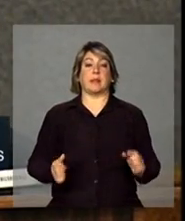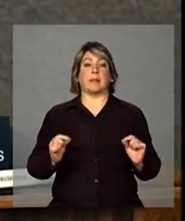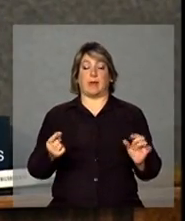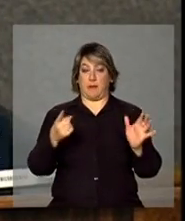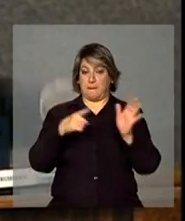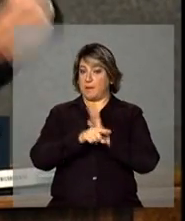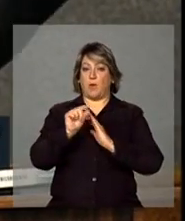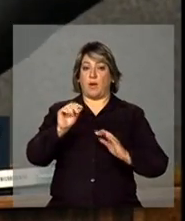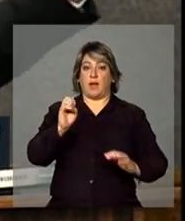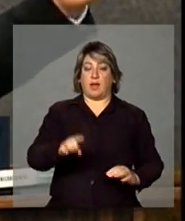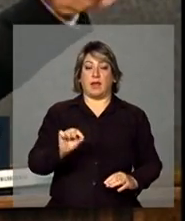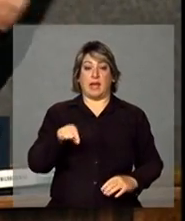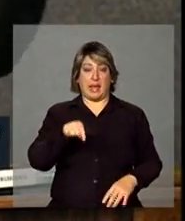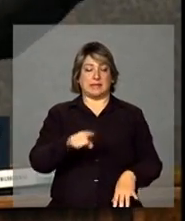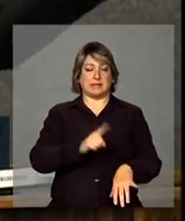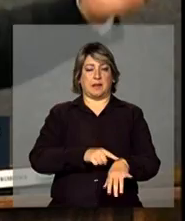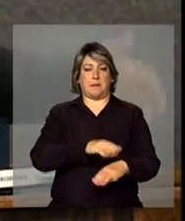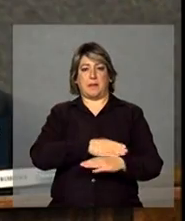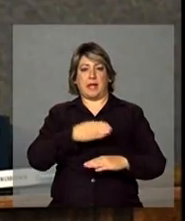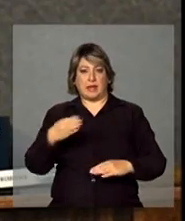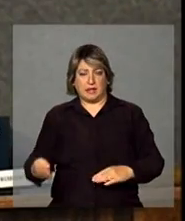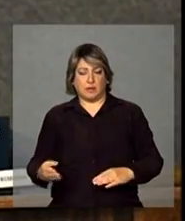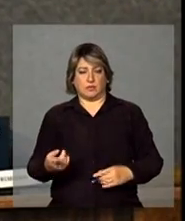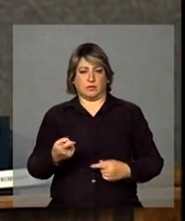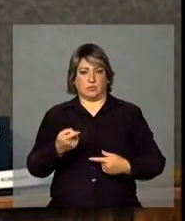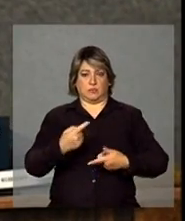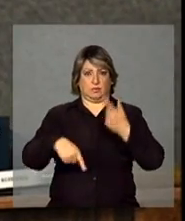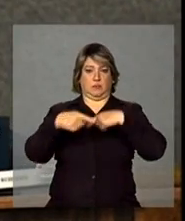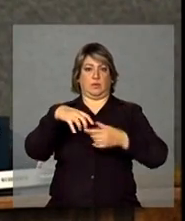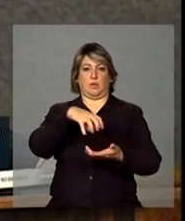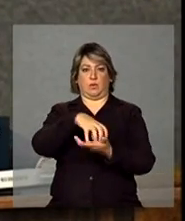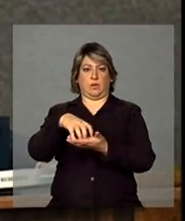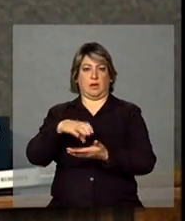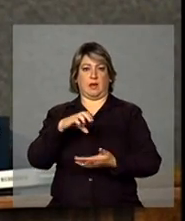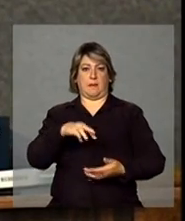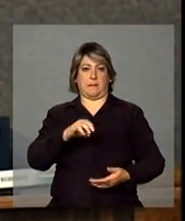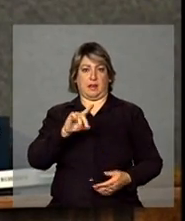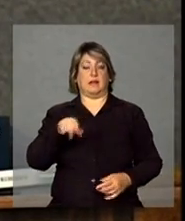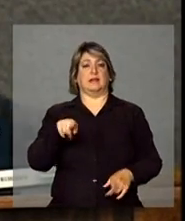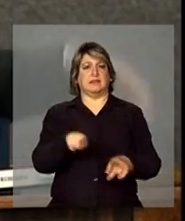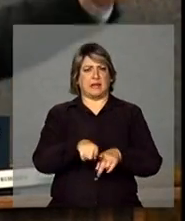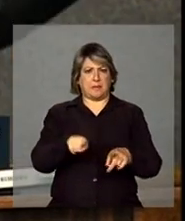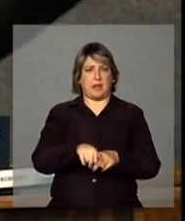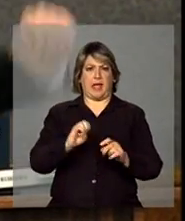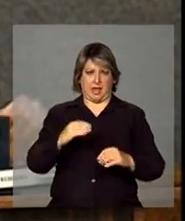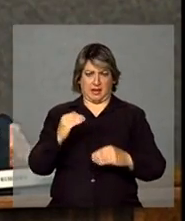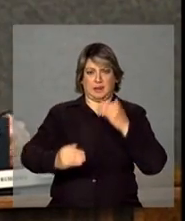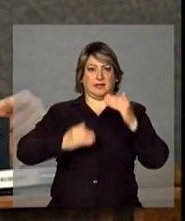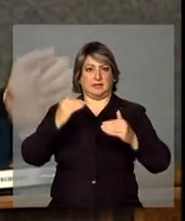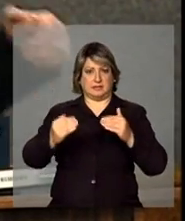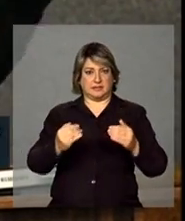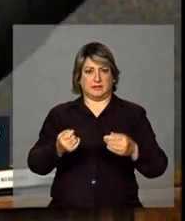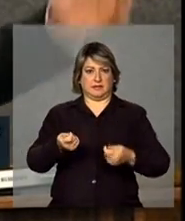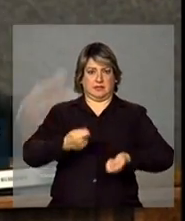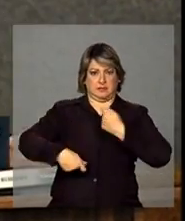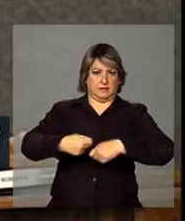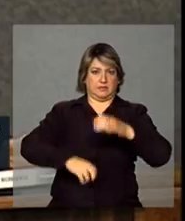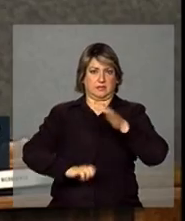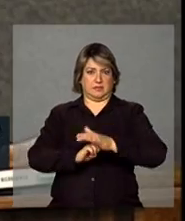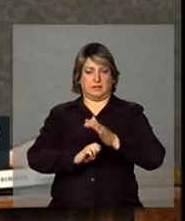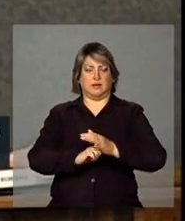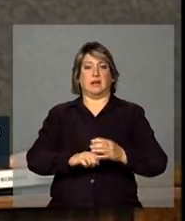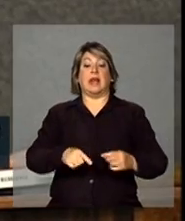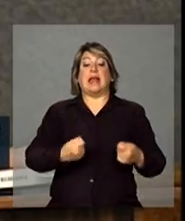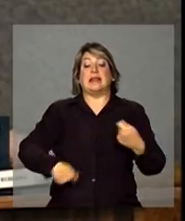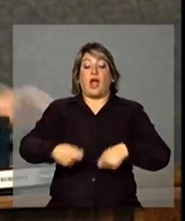é, esse período de ascensão da classe média também é um período de ascensão do empreendedorismo? O sonho de subir na vida por meio de negócio